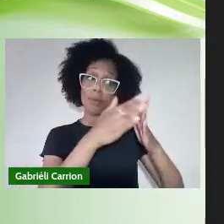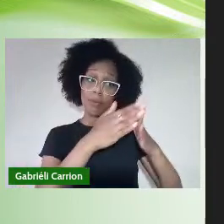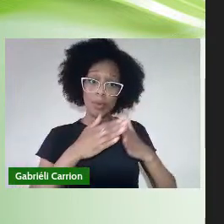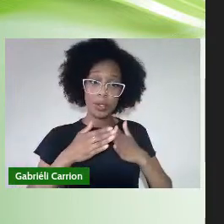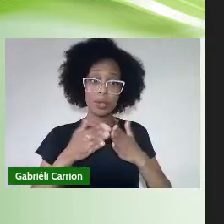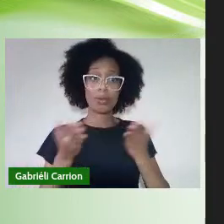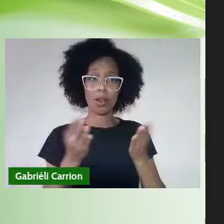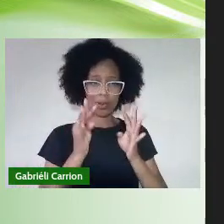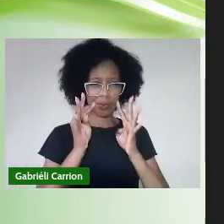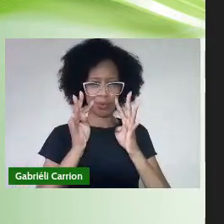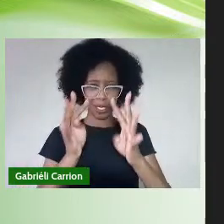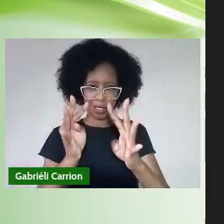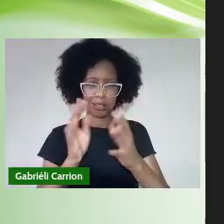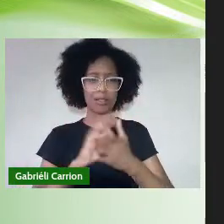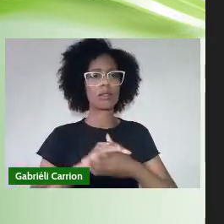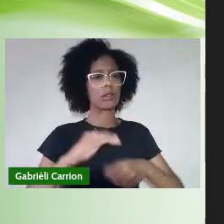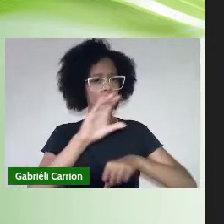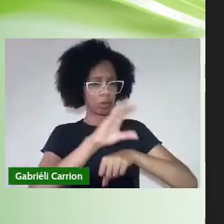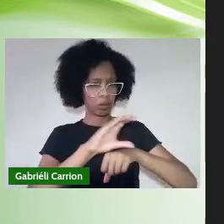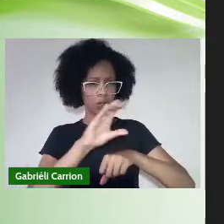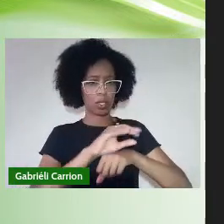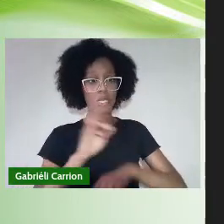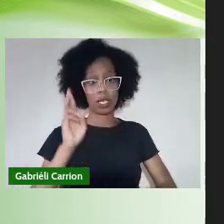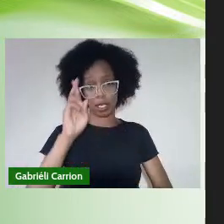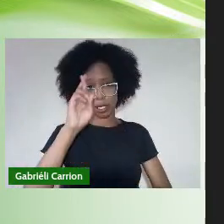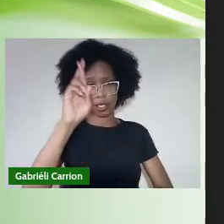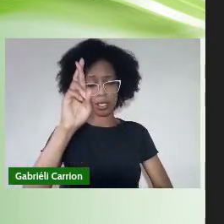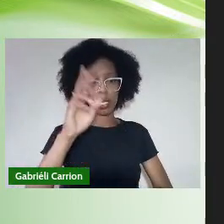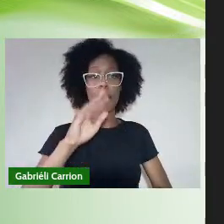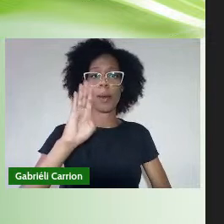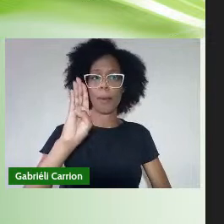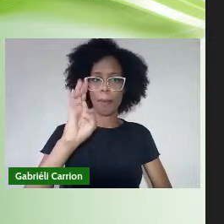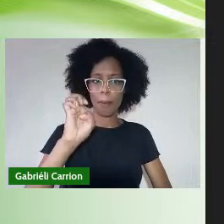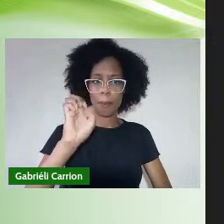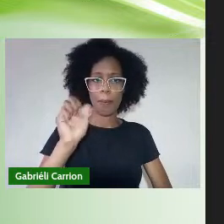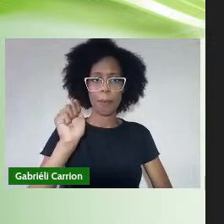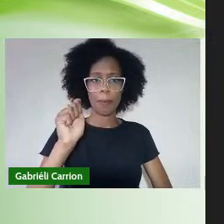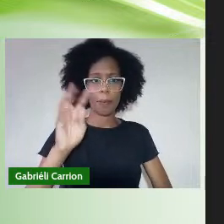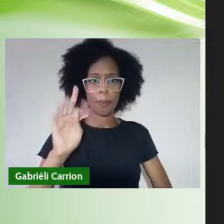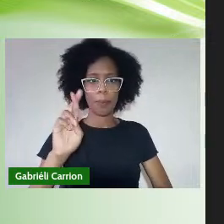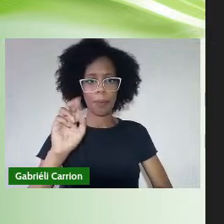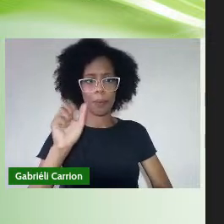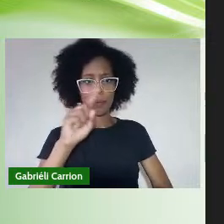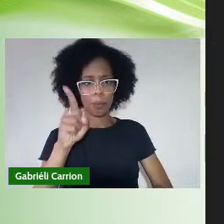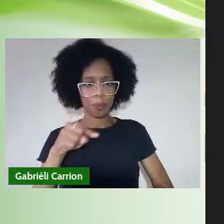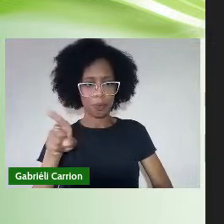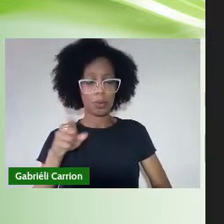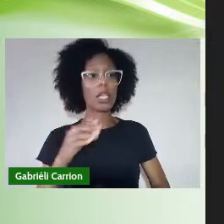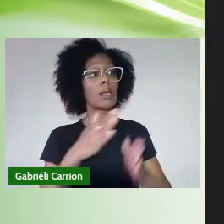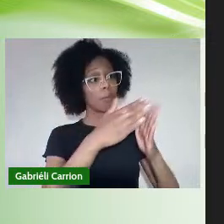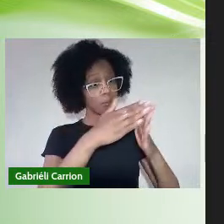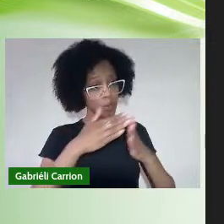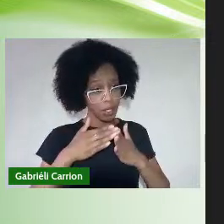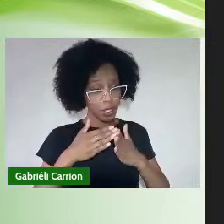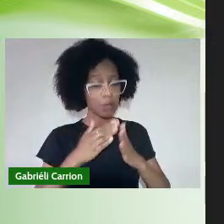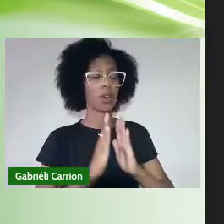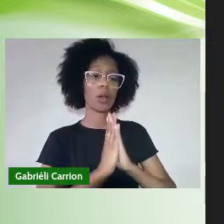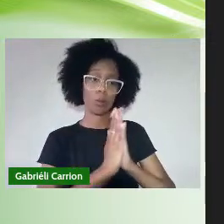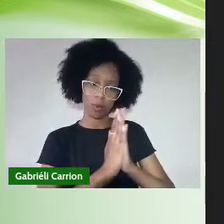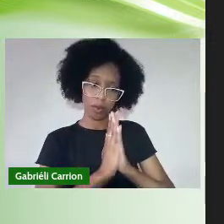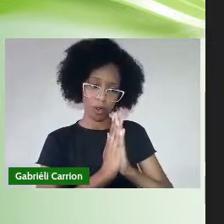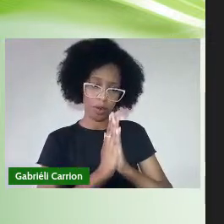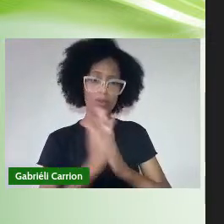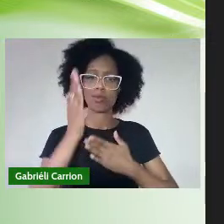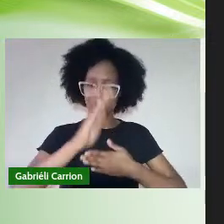juramento do curso Que será proferido por Beatriz Silva Pereira de Souza Solicitamos a graduanda que ergue a sua mão